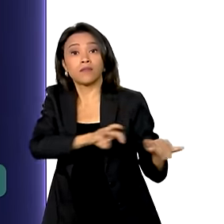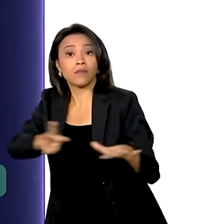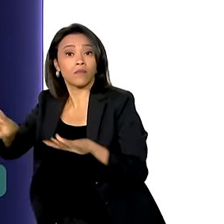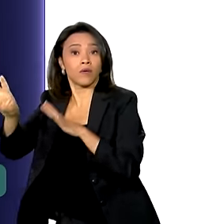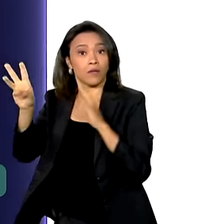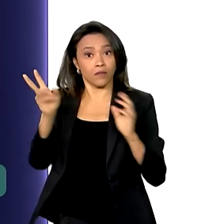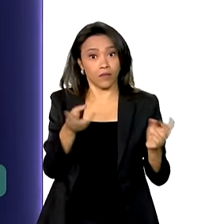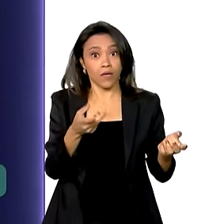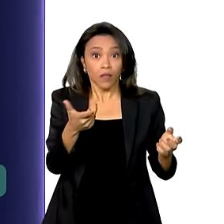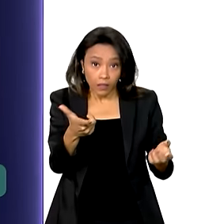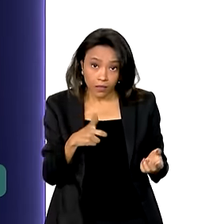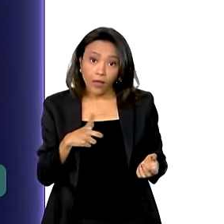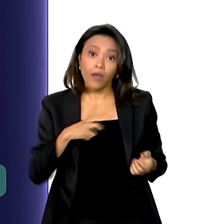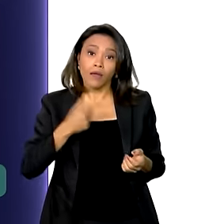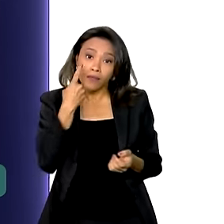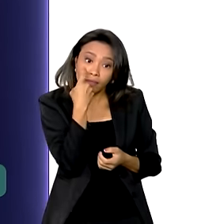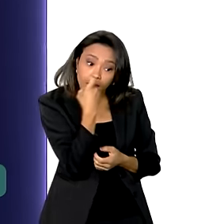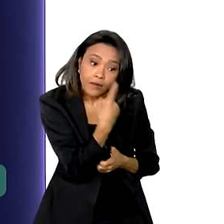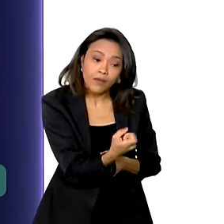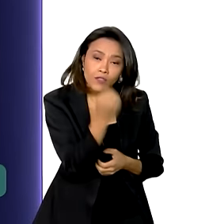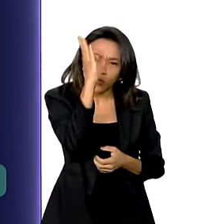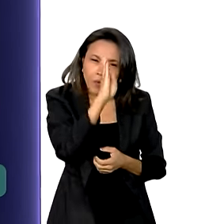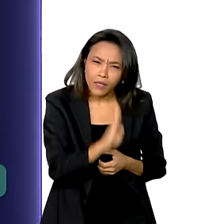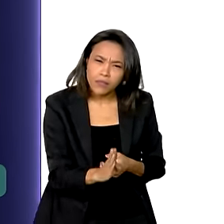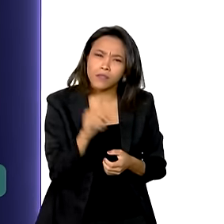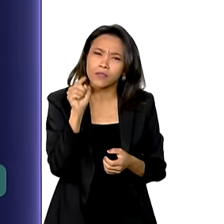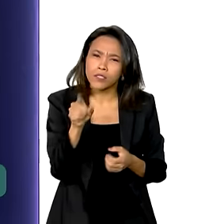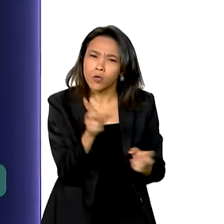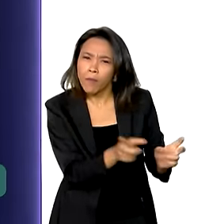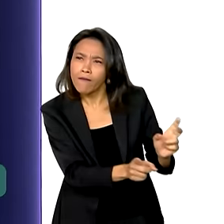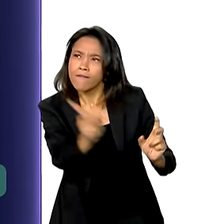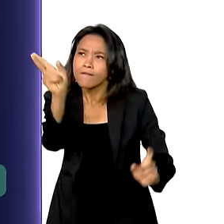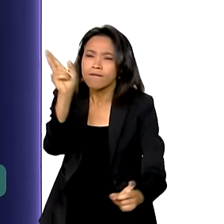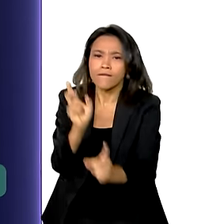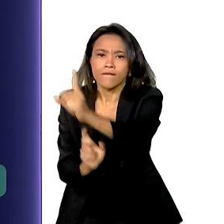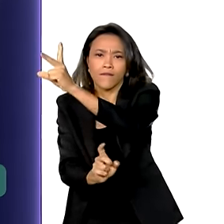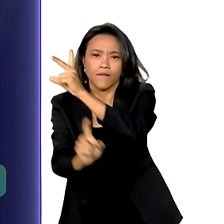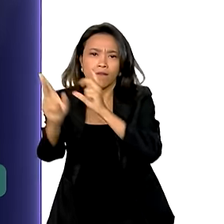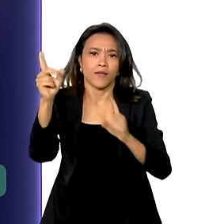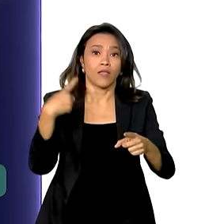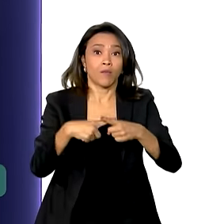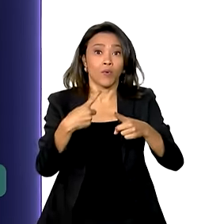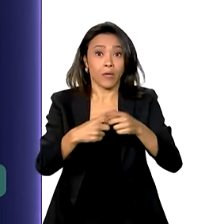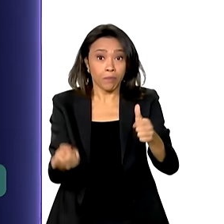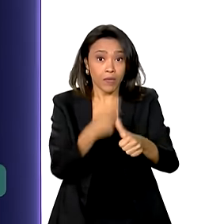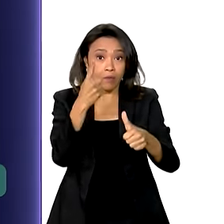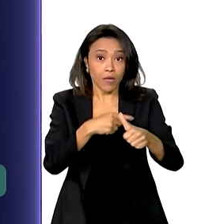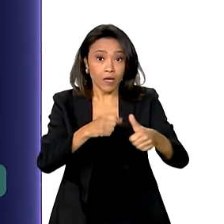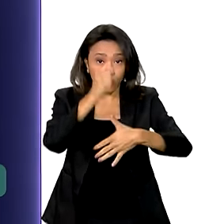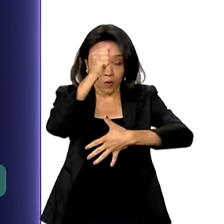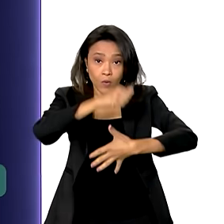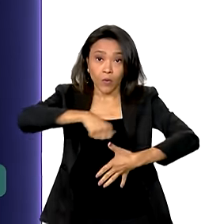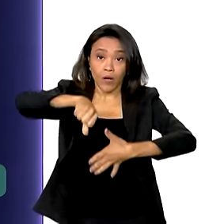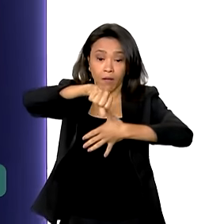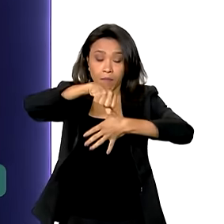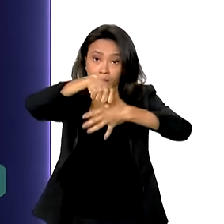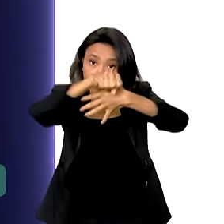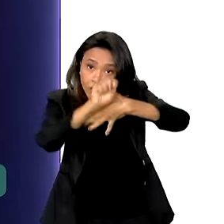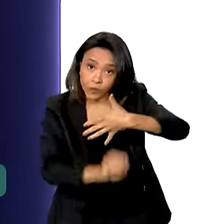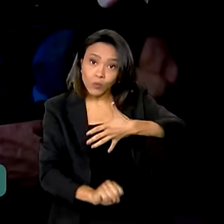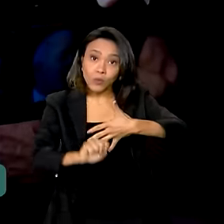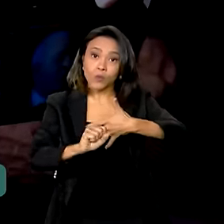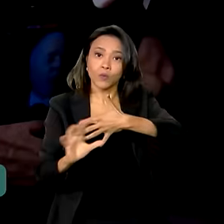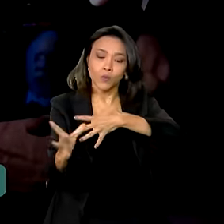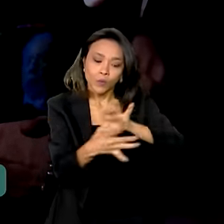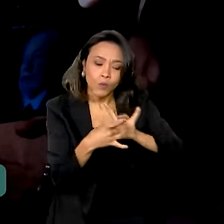interesse do Brasil nas rotas bioceânicas. Primeiro na integração com a América do Sul e depois com a